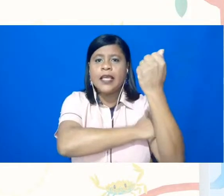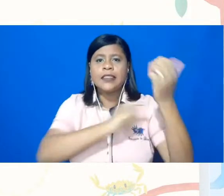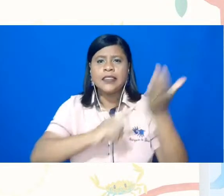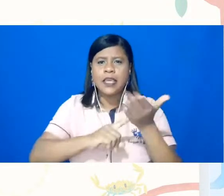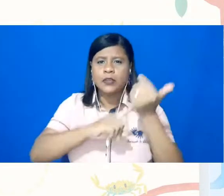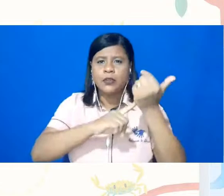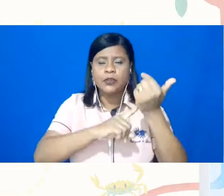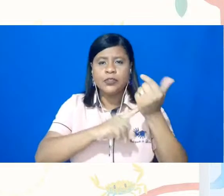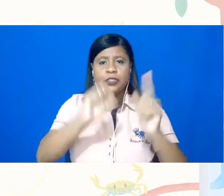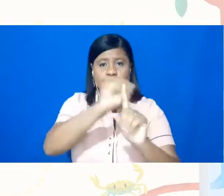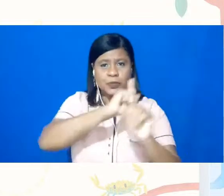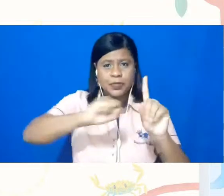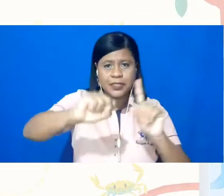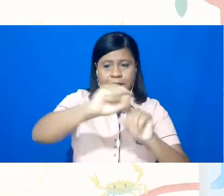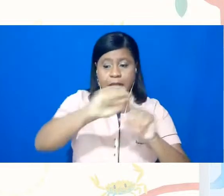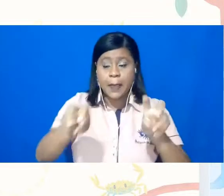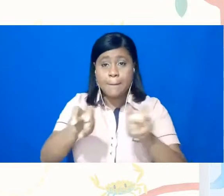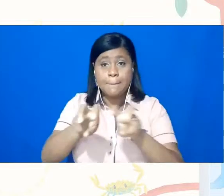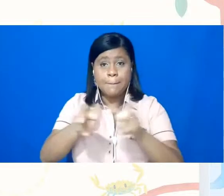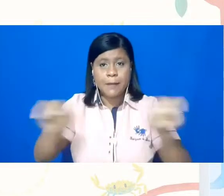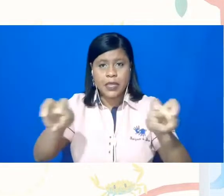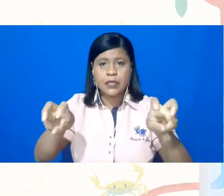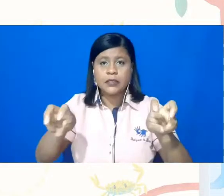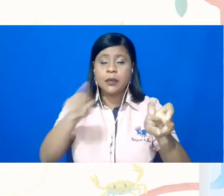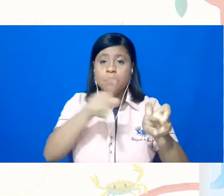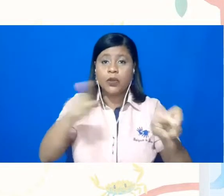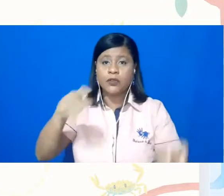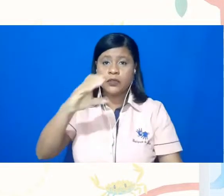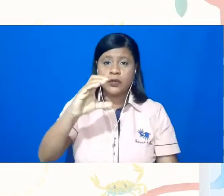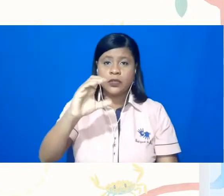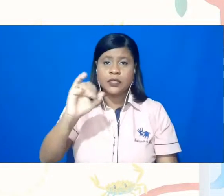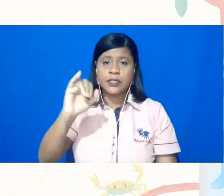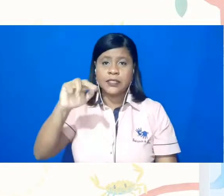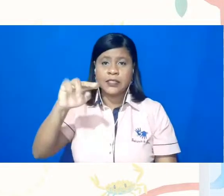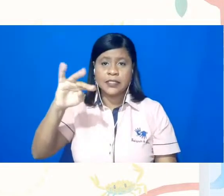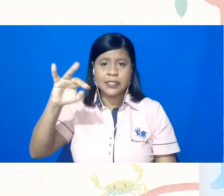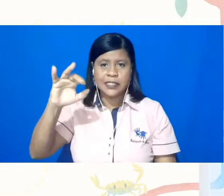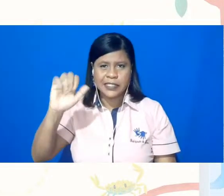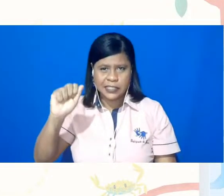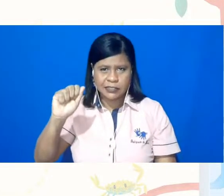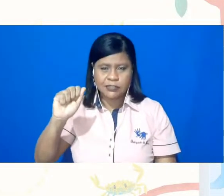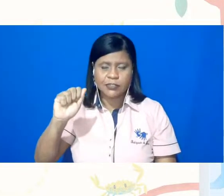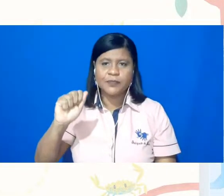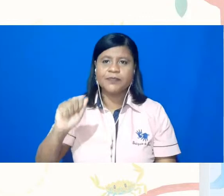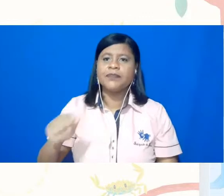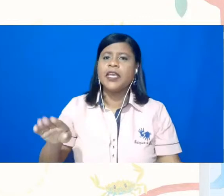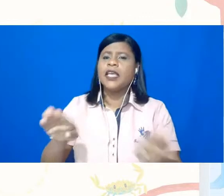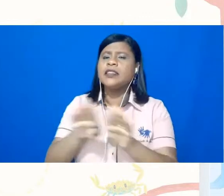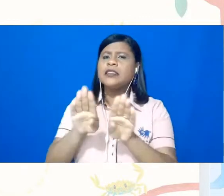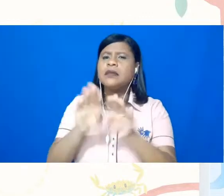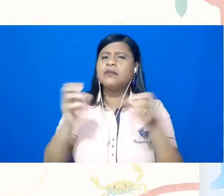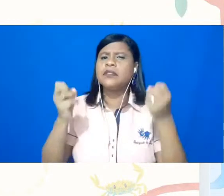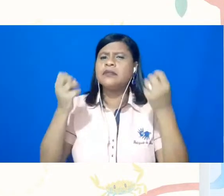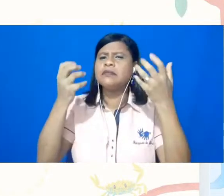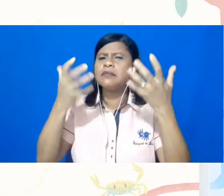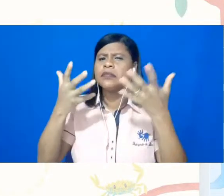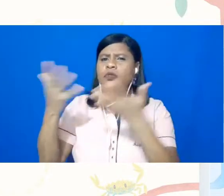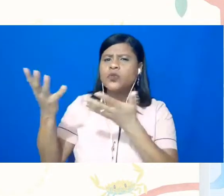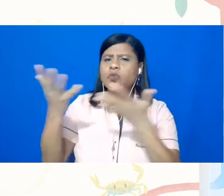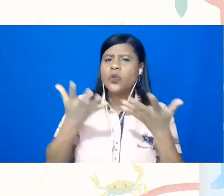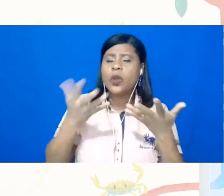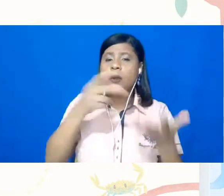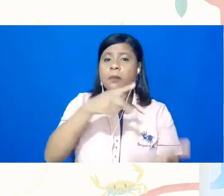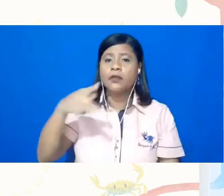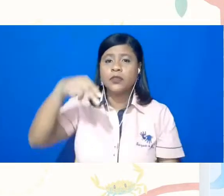uma mesa que será mediada pela professora Cíntia Tortato, que falou há pouco, e contará também com a presença da professora Nancy